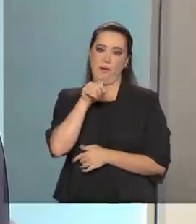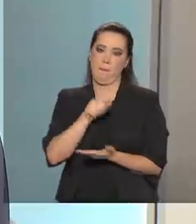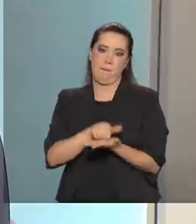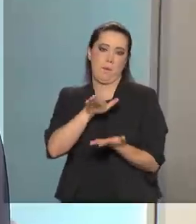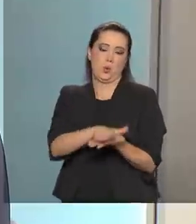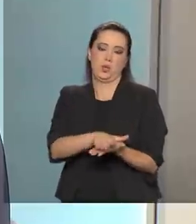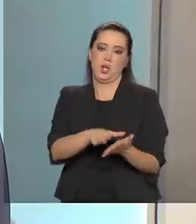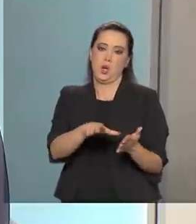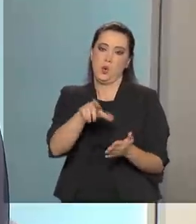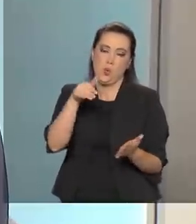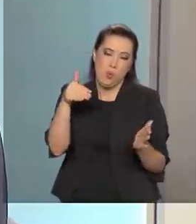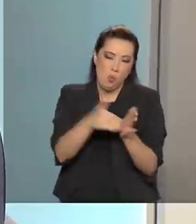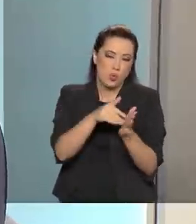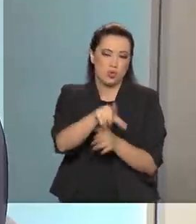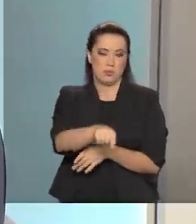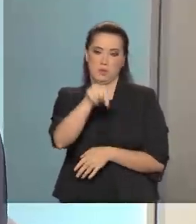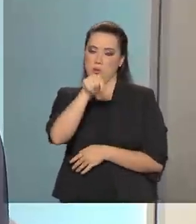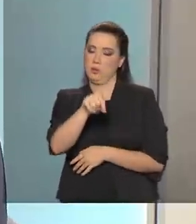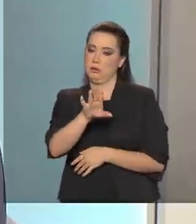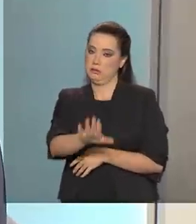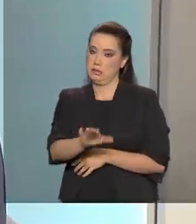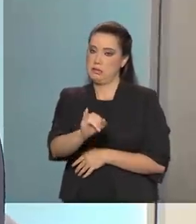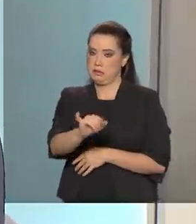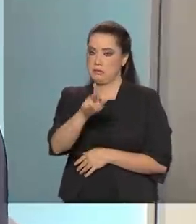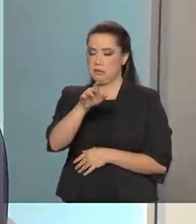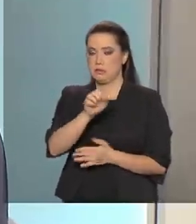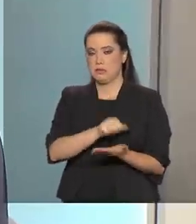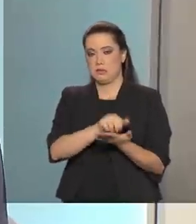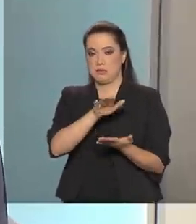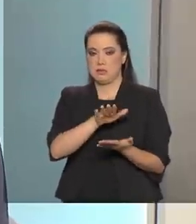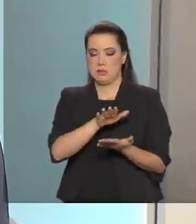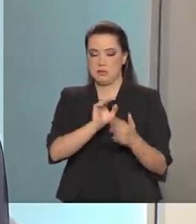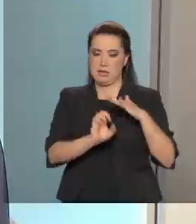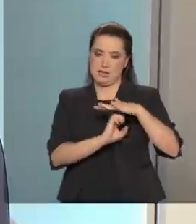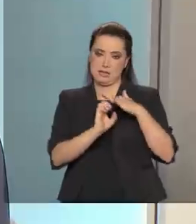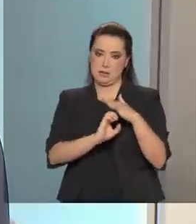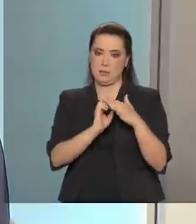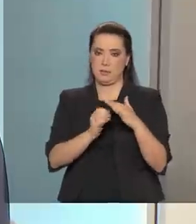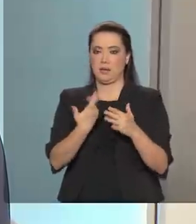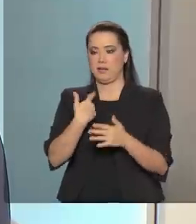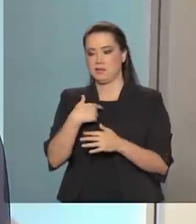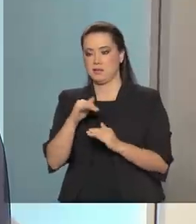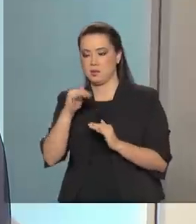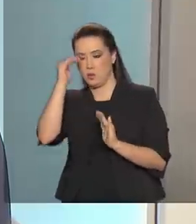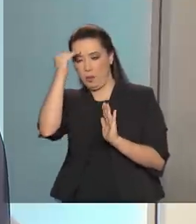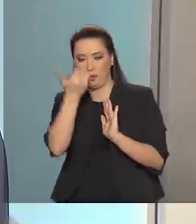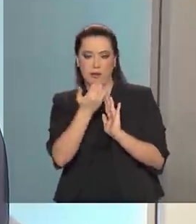vamos ter que utilizar com as empresas insensíveis às recomendações,